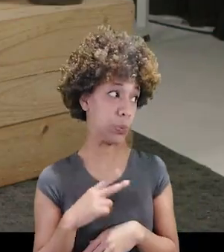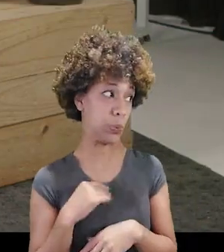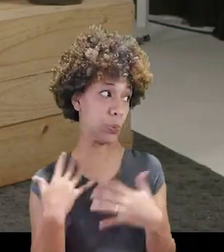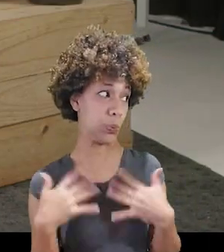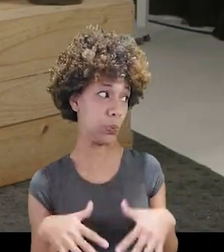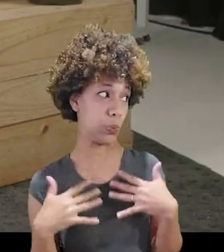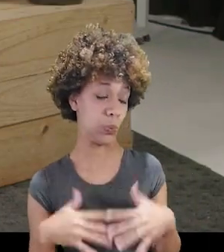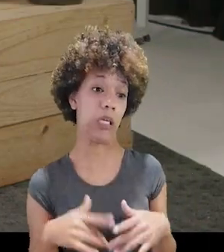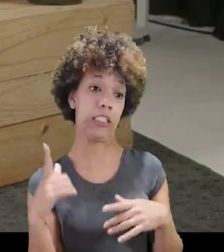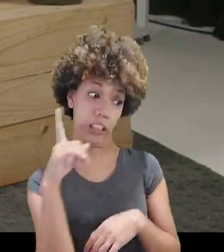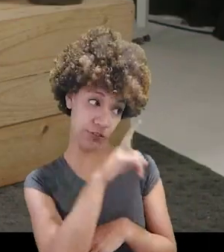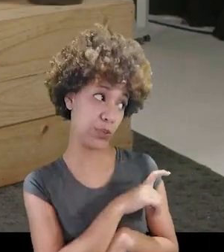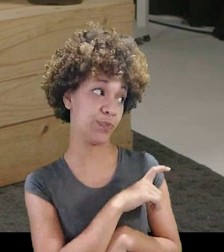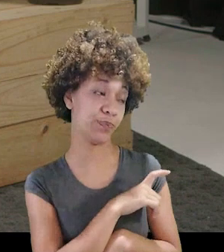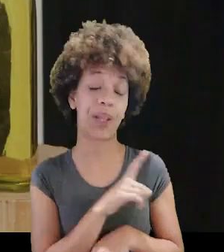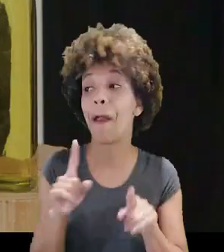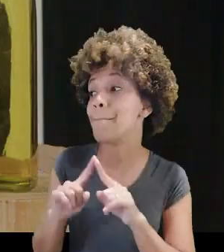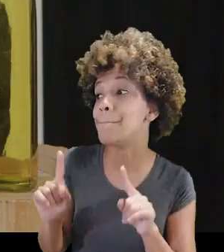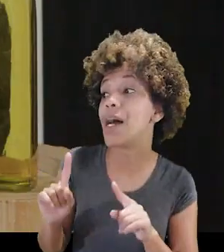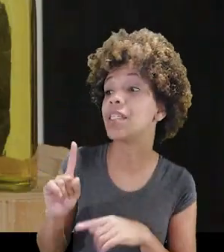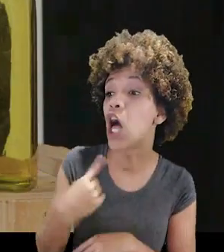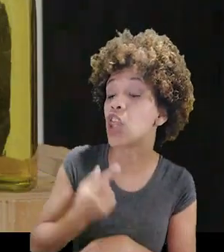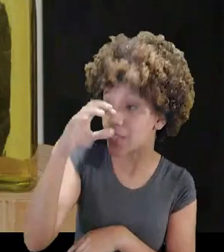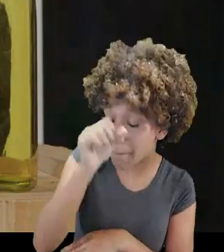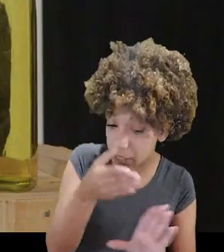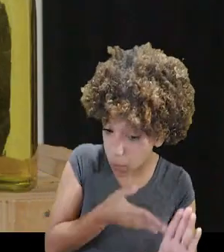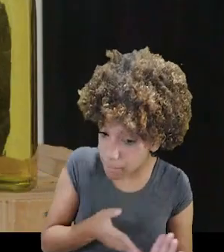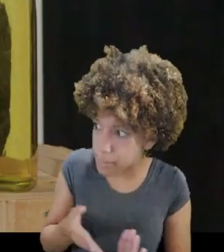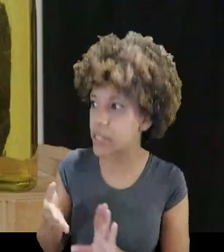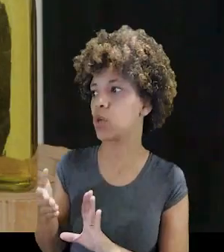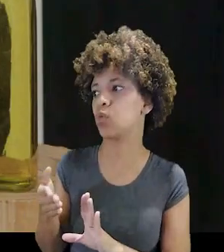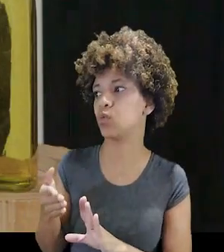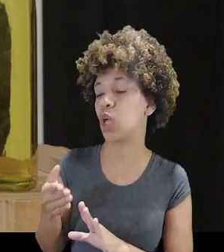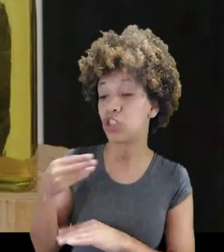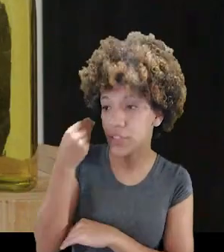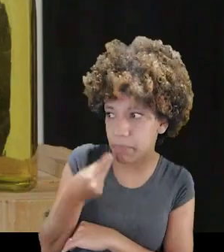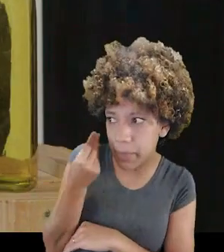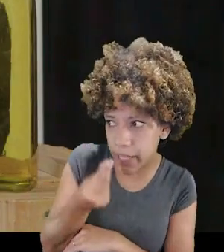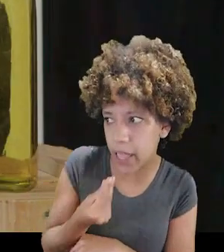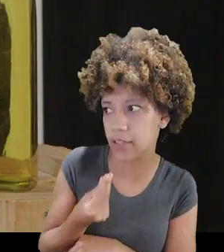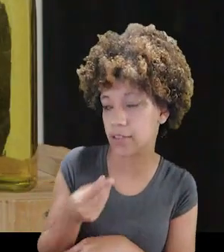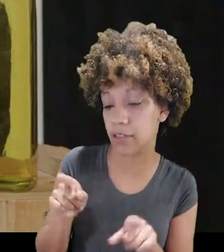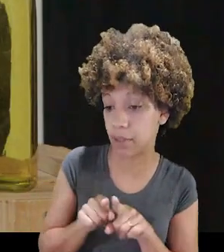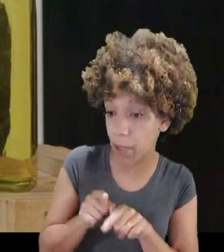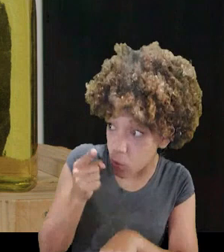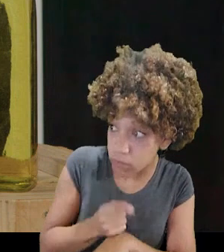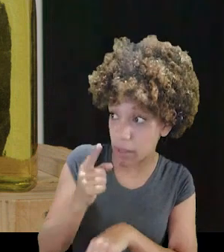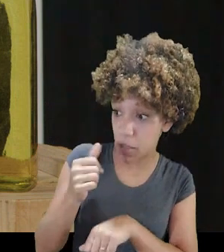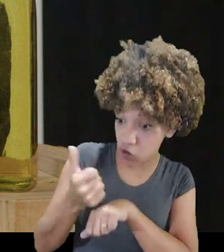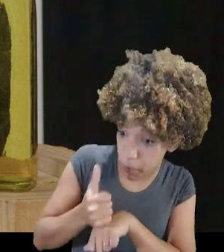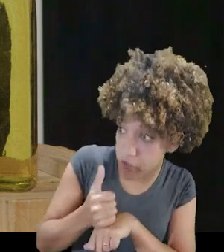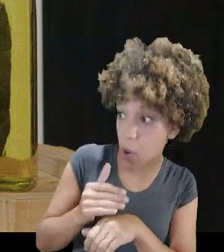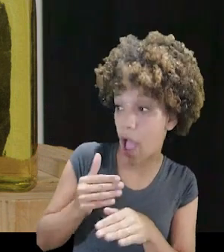Aí é complicado. É? Só que a gente aprende durante o tempo de experiência, o tempo de profissão,